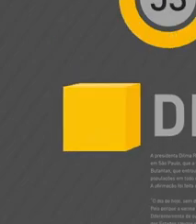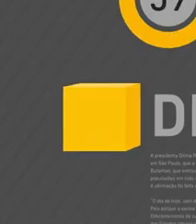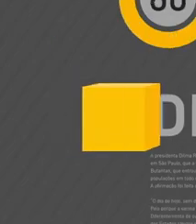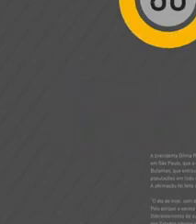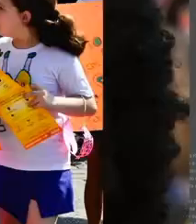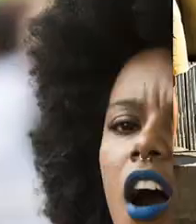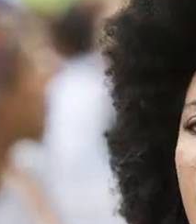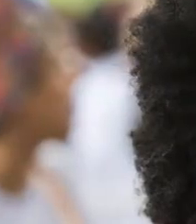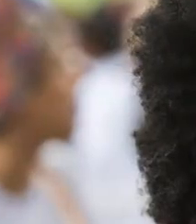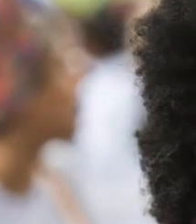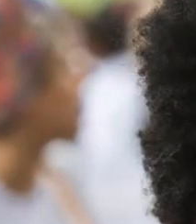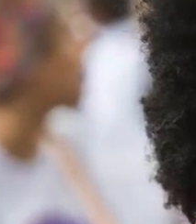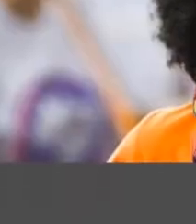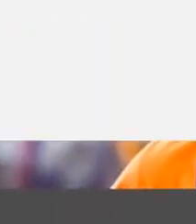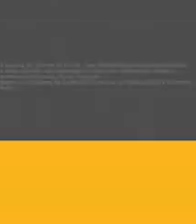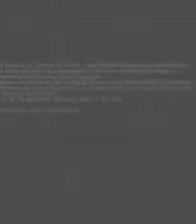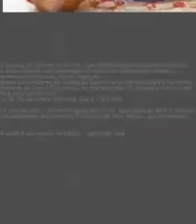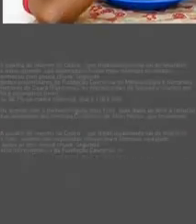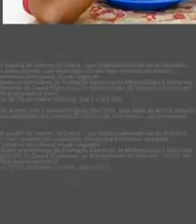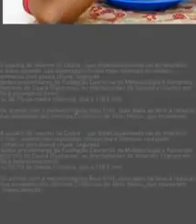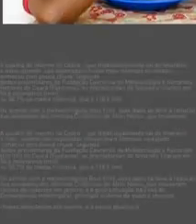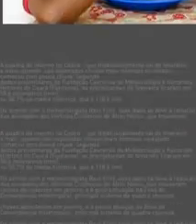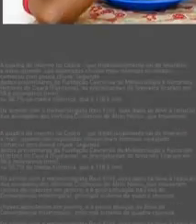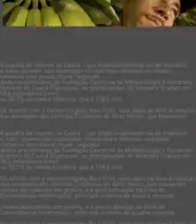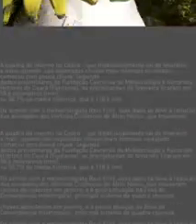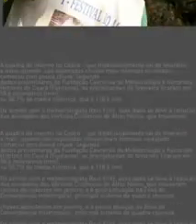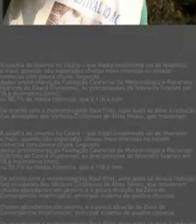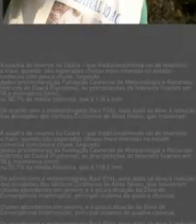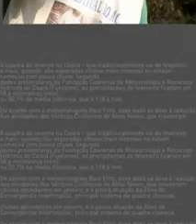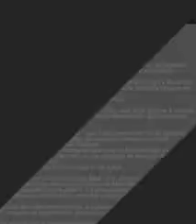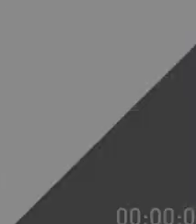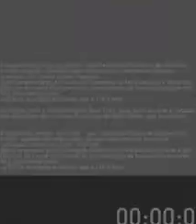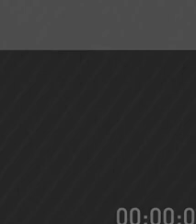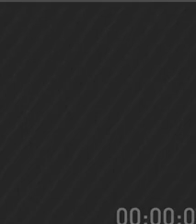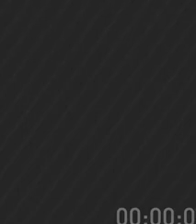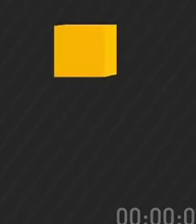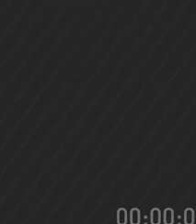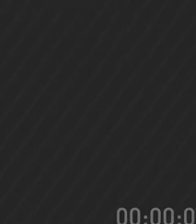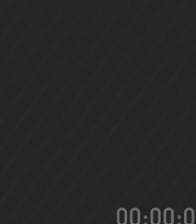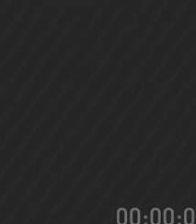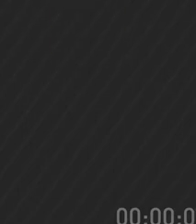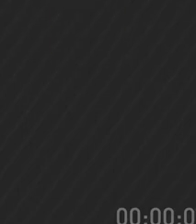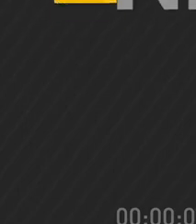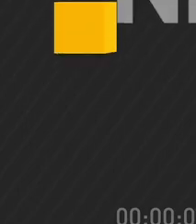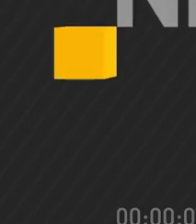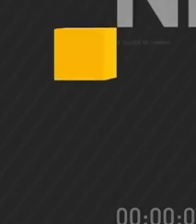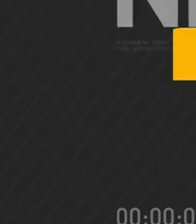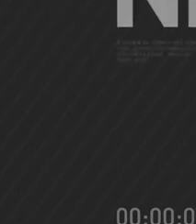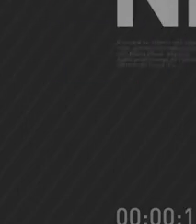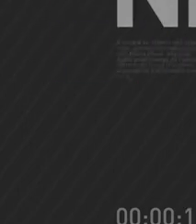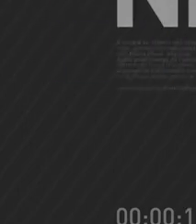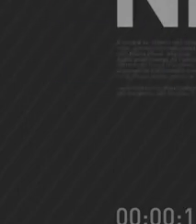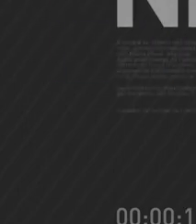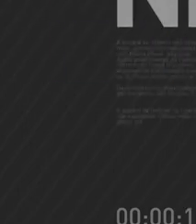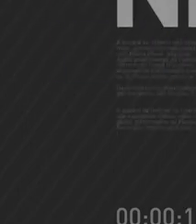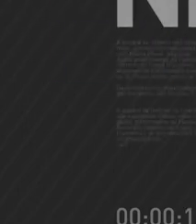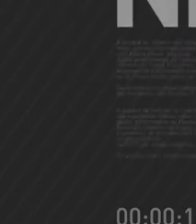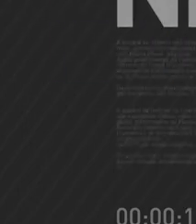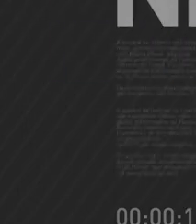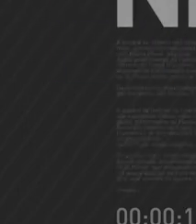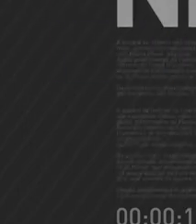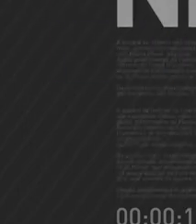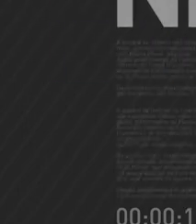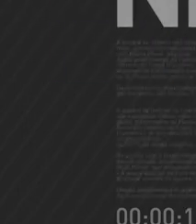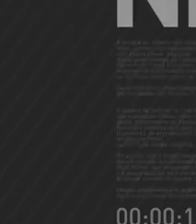Jornal da NBR, a TV do Governo Federal.